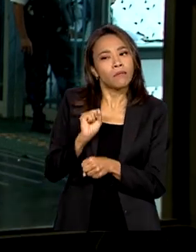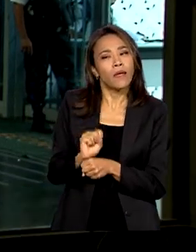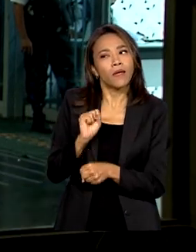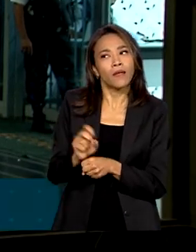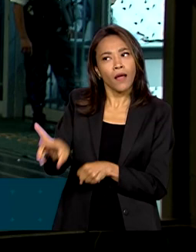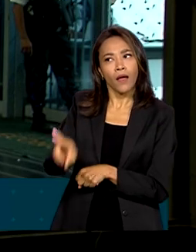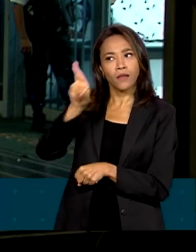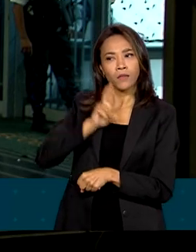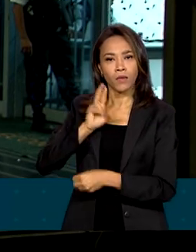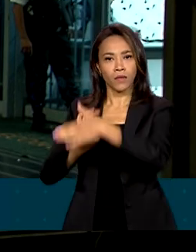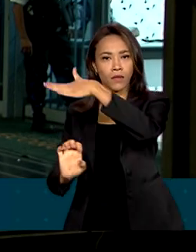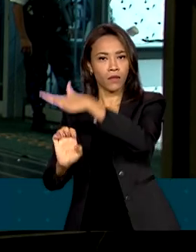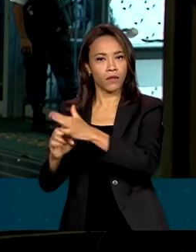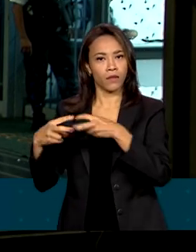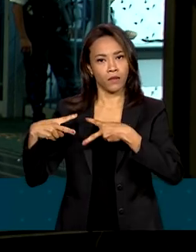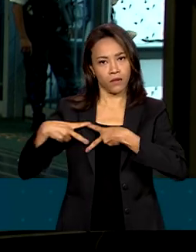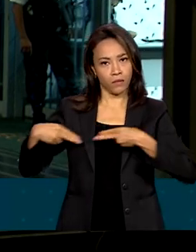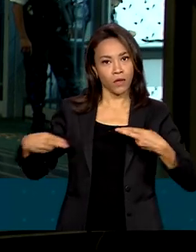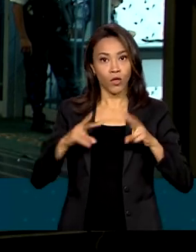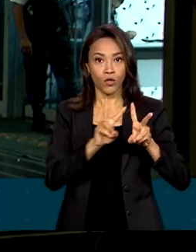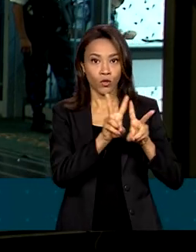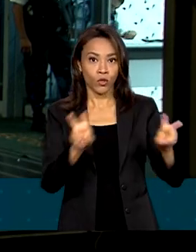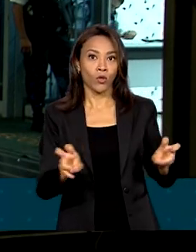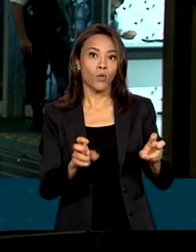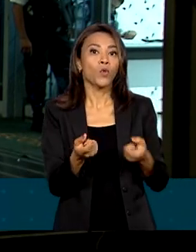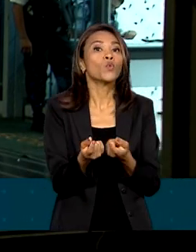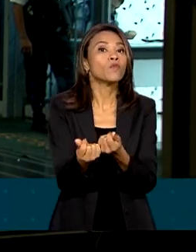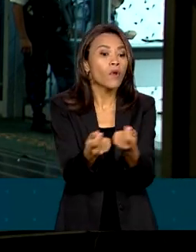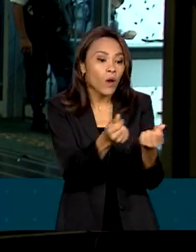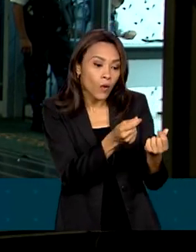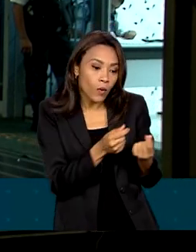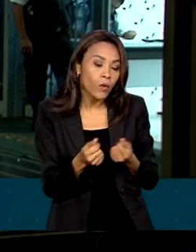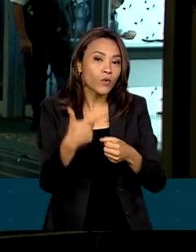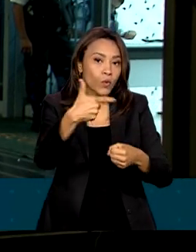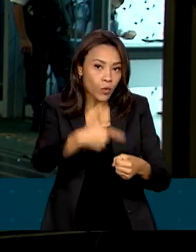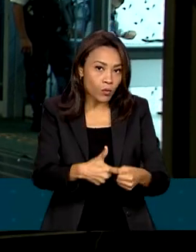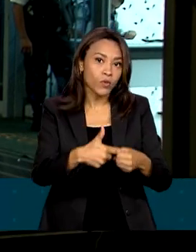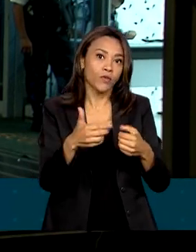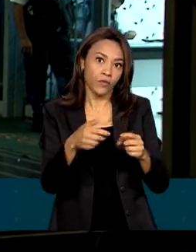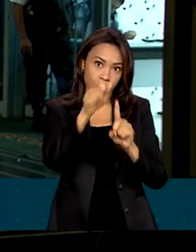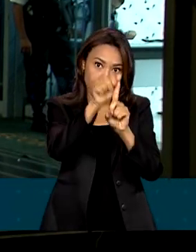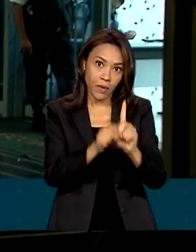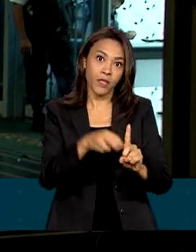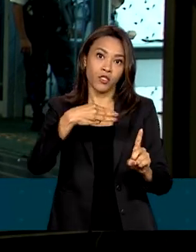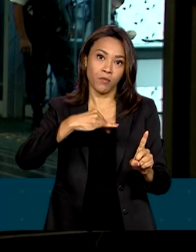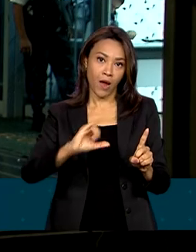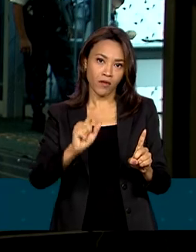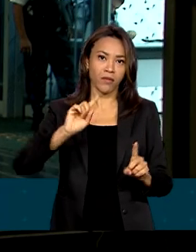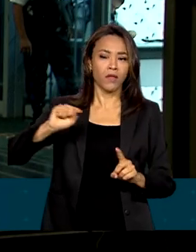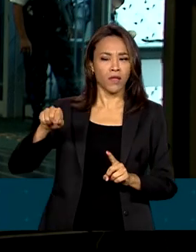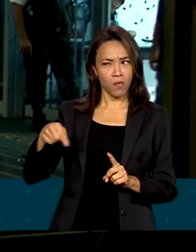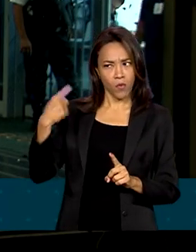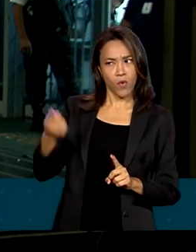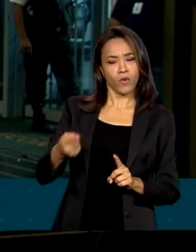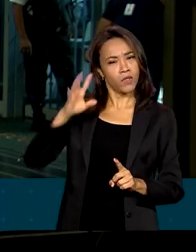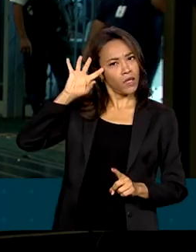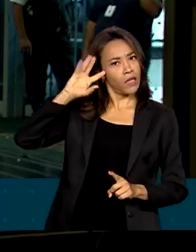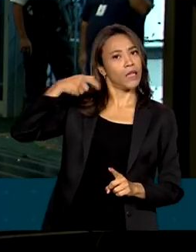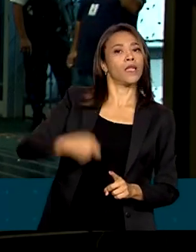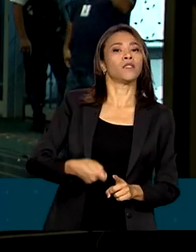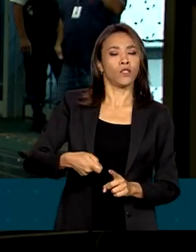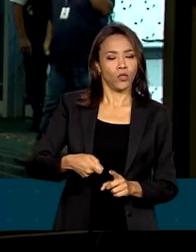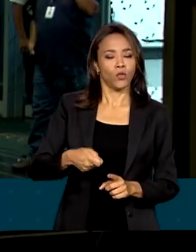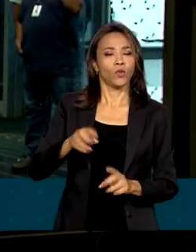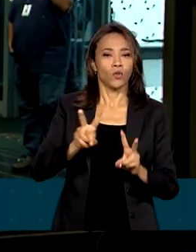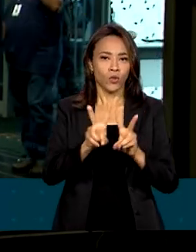da Petrobras sobre os preços dos combustíveis para março. E só depois disso, bateu o martelo sobre a retomada